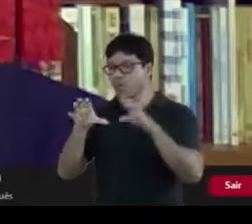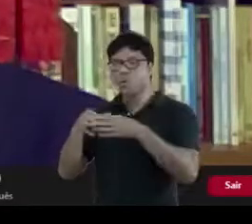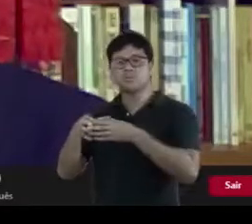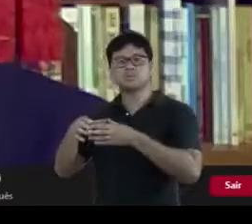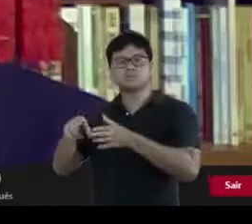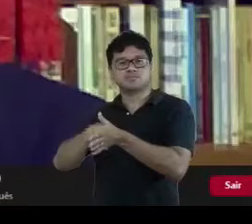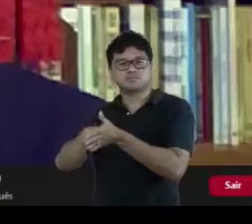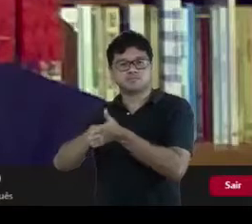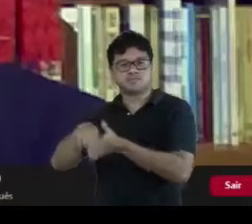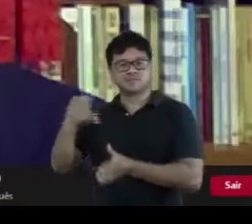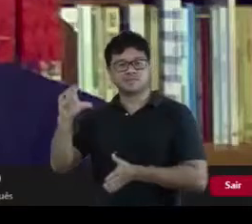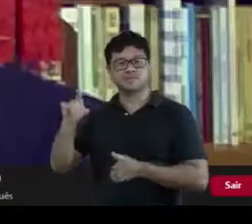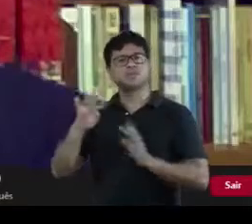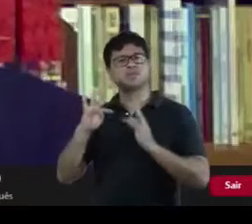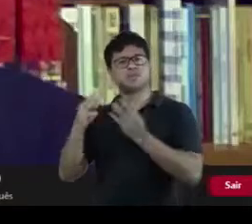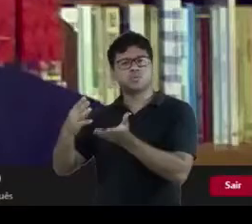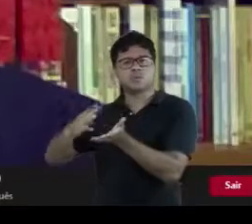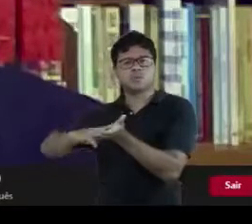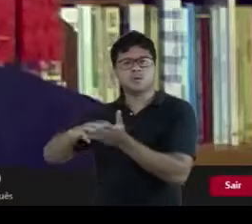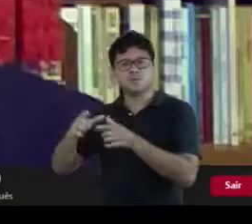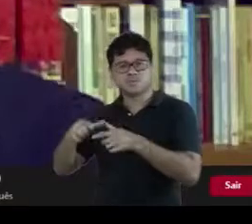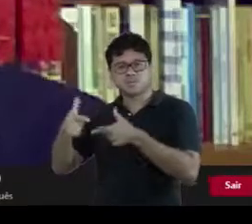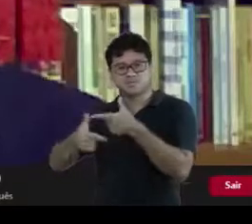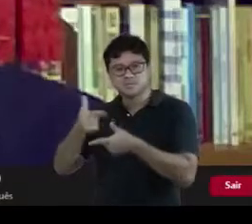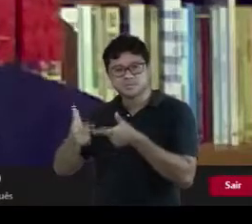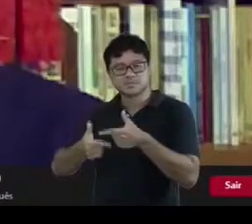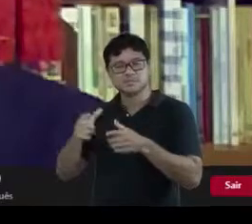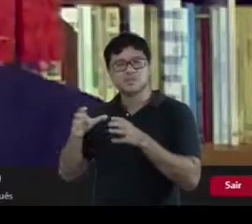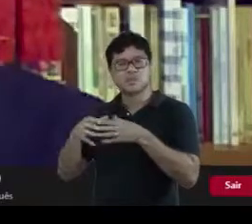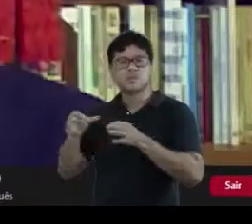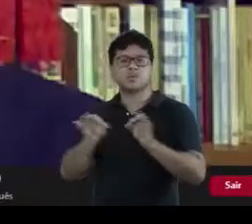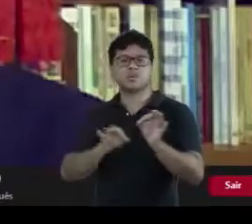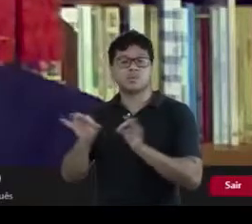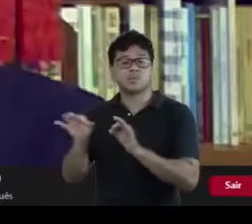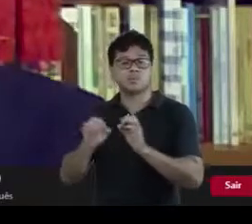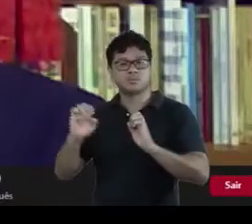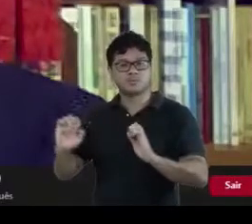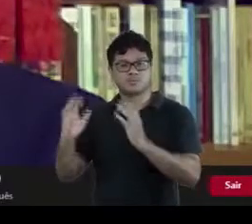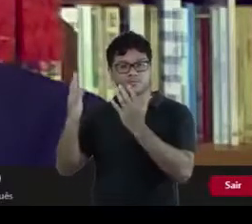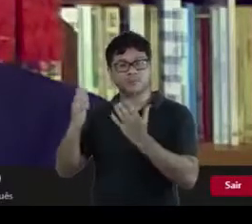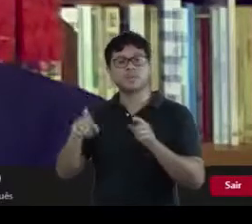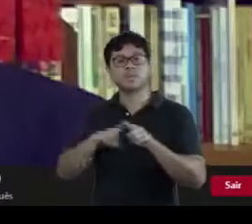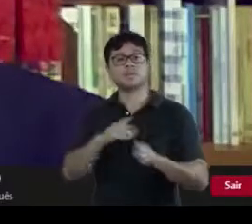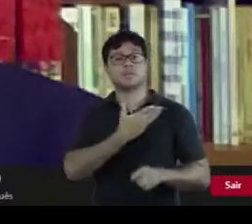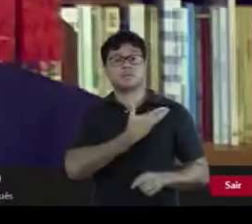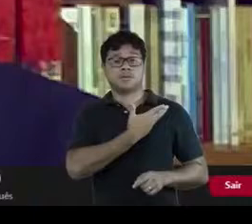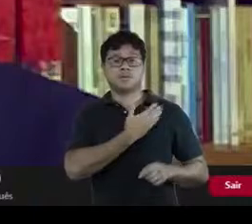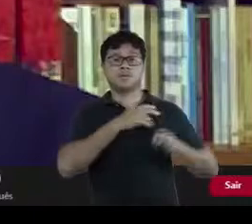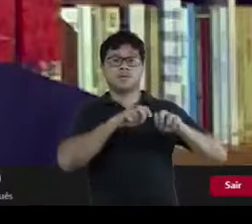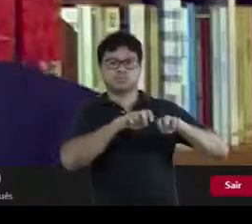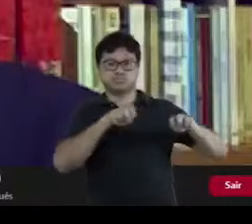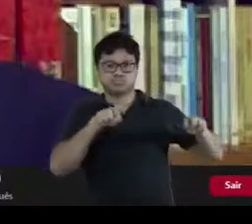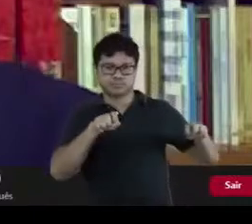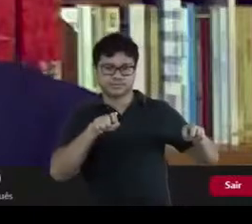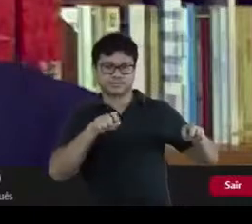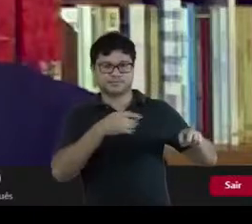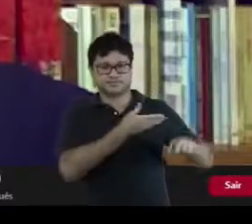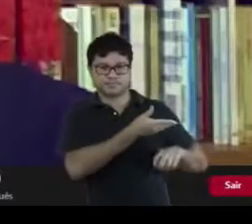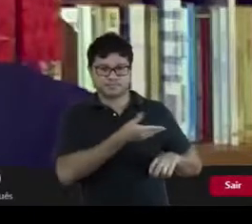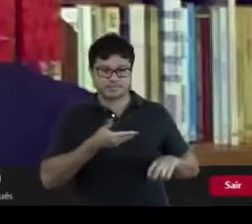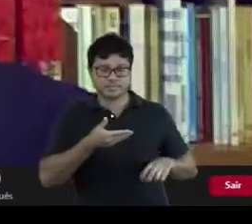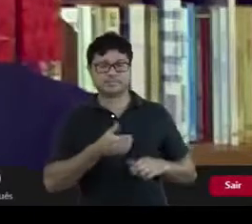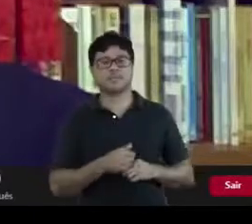Científica, a todos os membros envolvidos da Comissão Organizadora e aos meus colegas de mesa. Essa